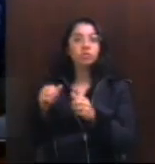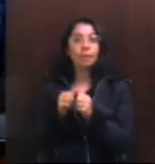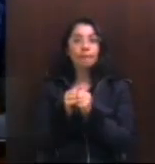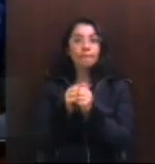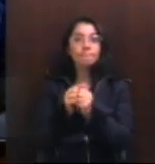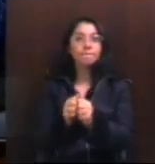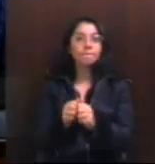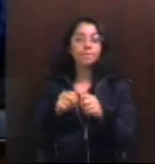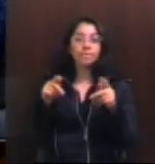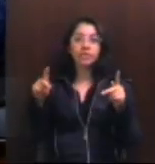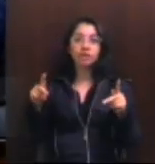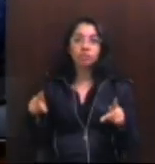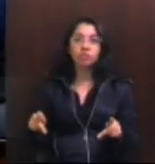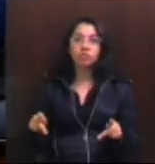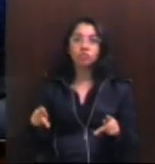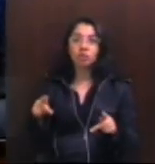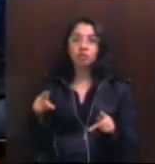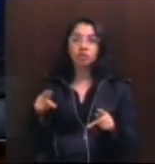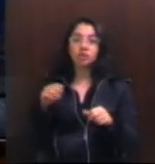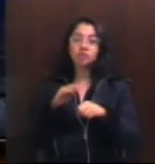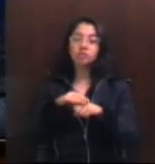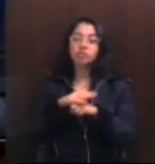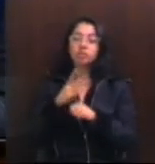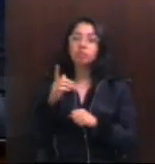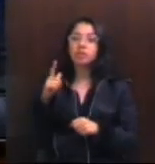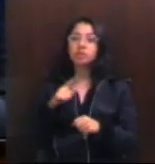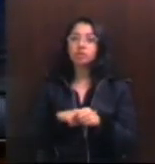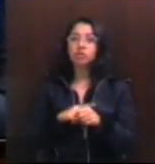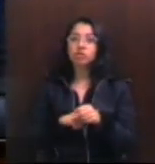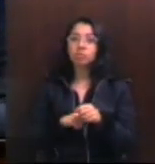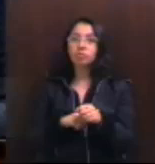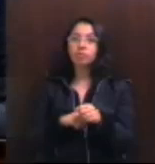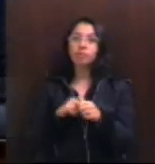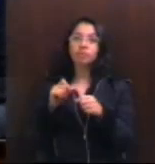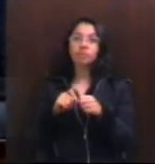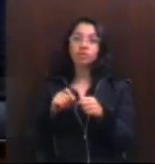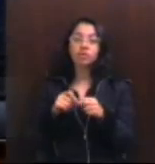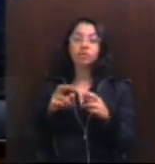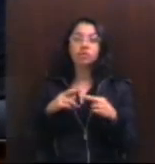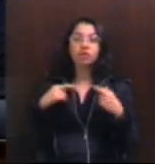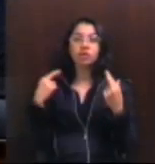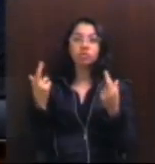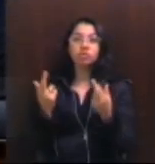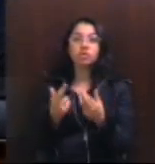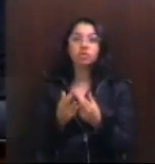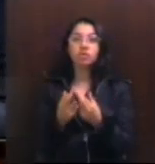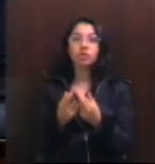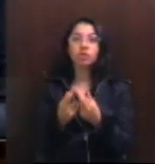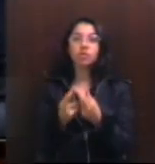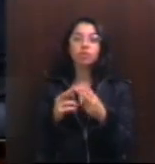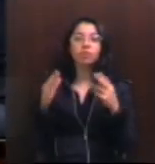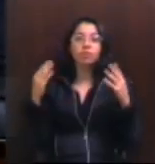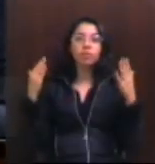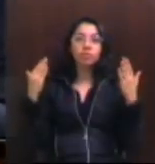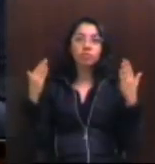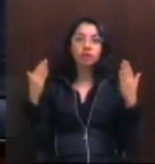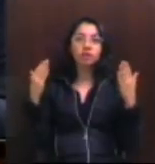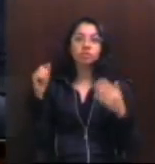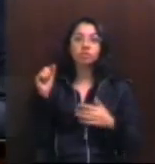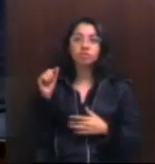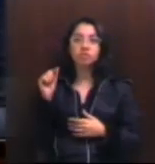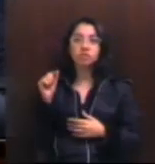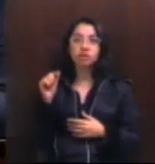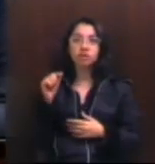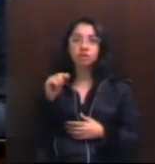àqueles que lutavam há mais tempo. E eu faço desse grande expediente uma espécie de homenagem a vocês